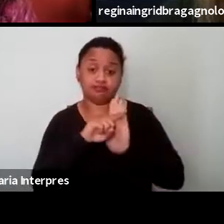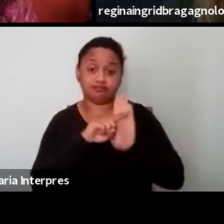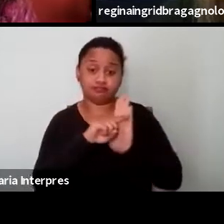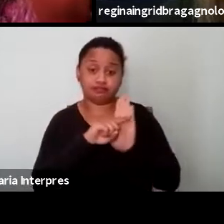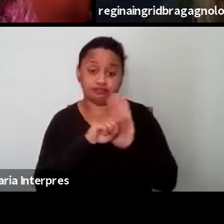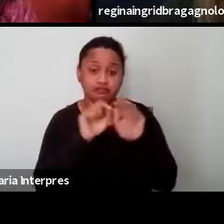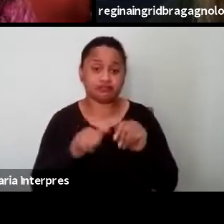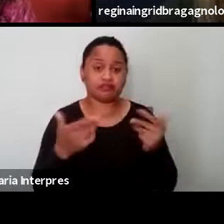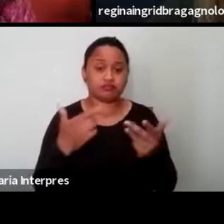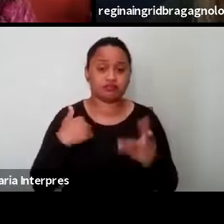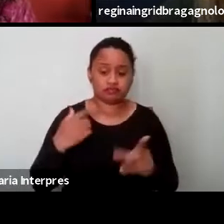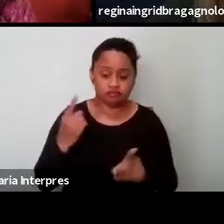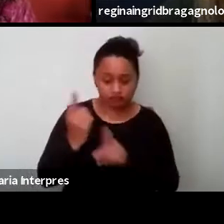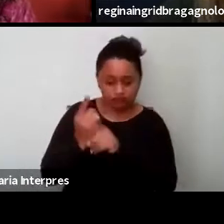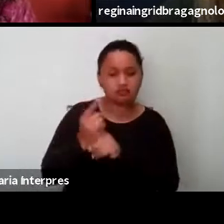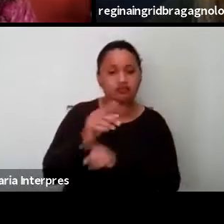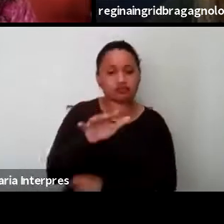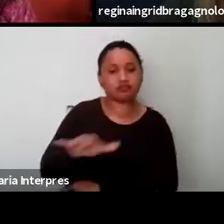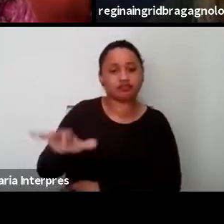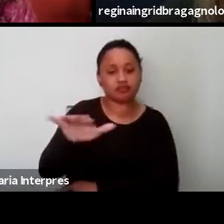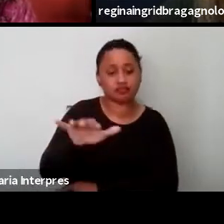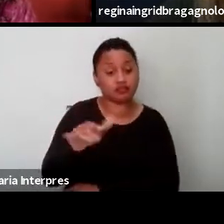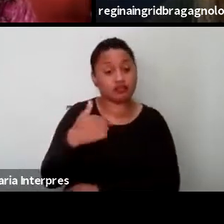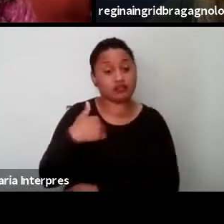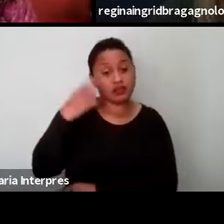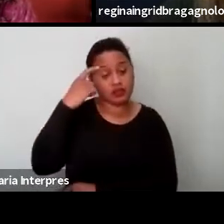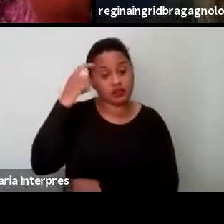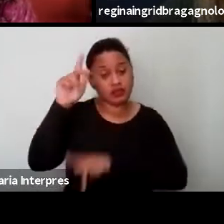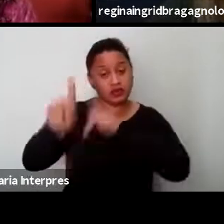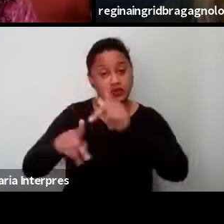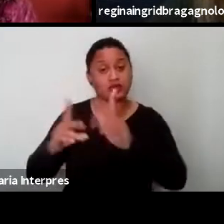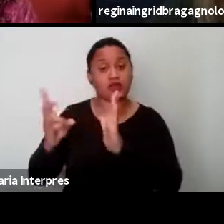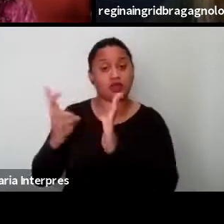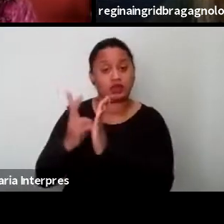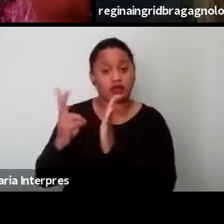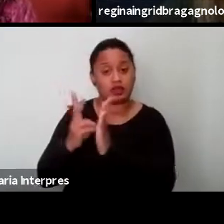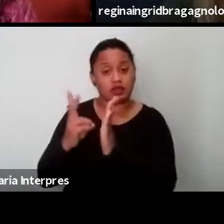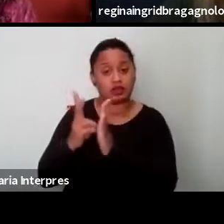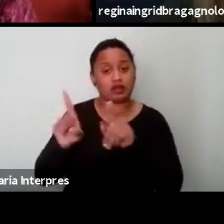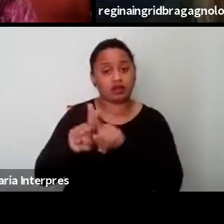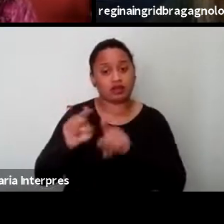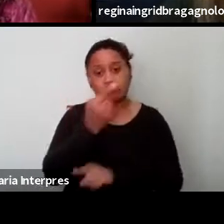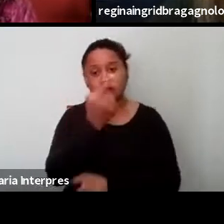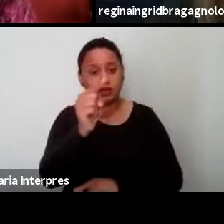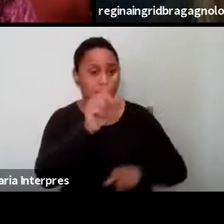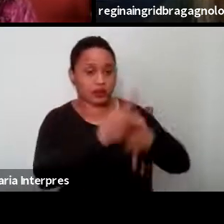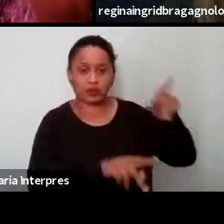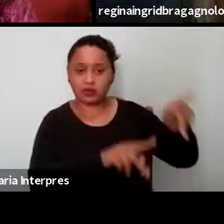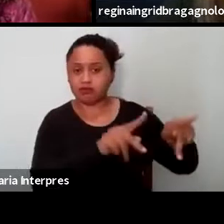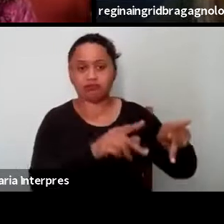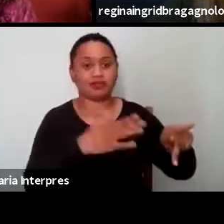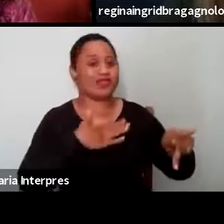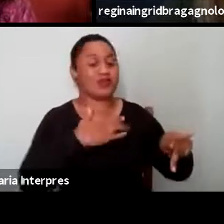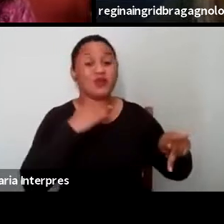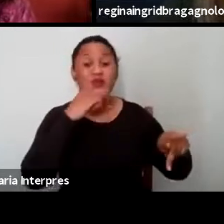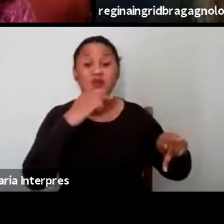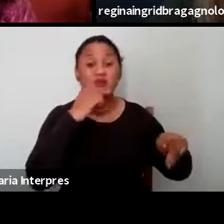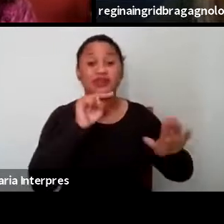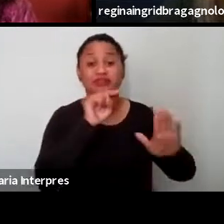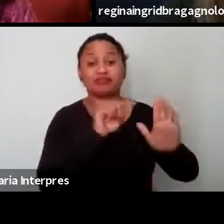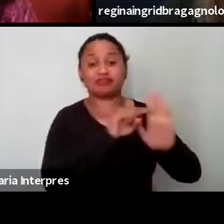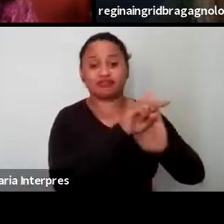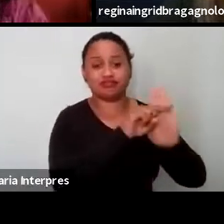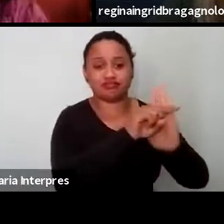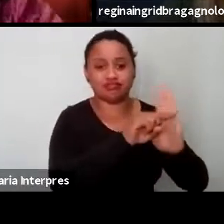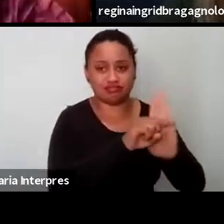encontra esses cenários, e eu acho que as populações indígenas e também as outras populações que eu não consegui trazer, né?